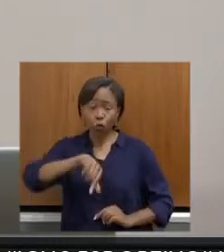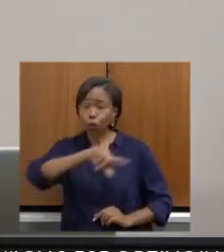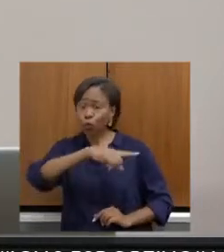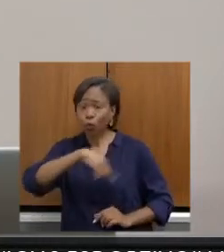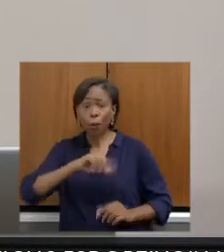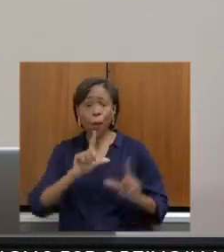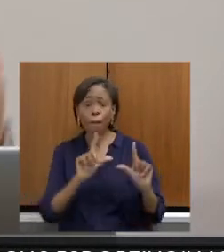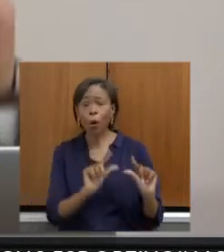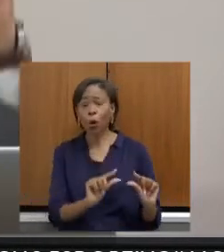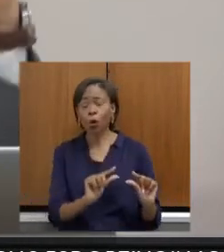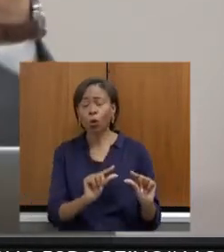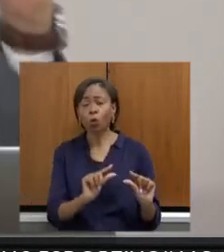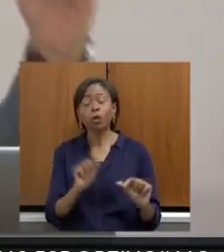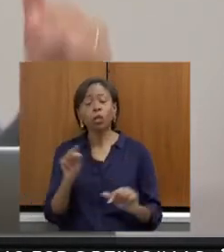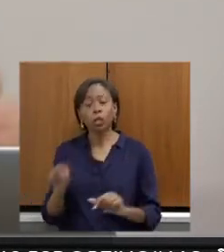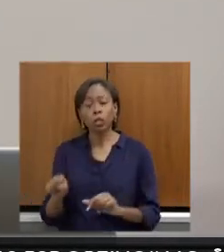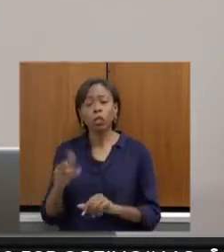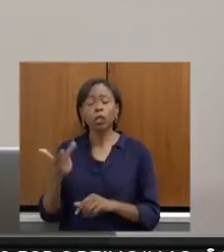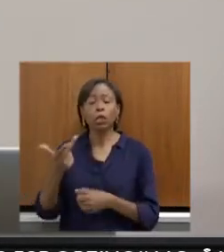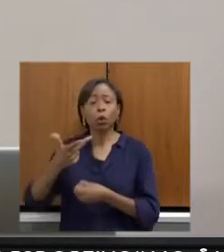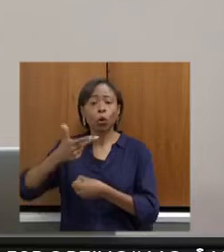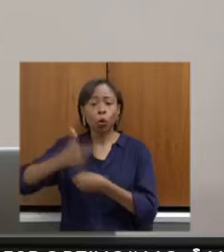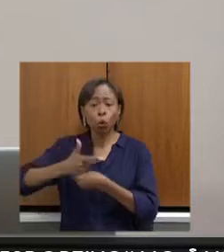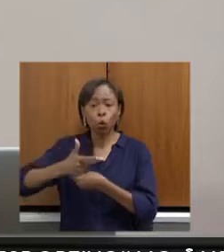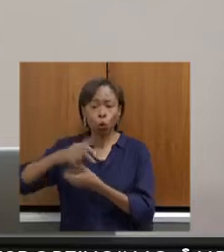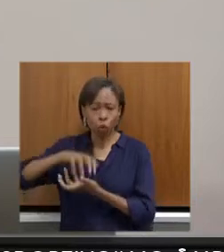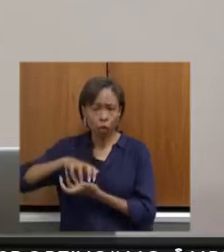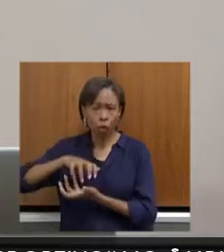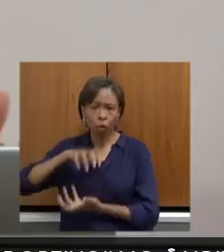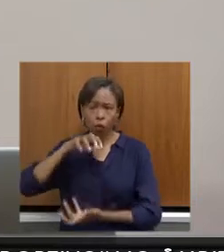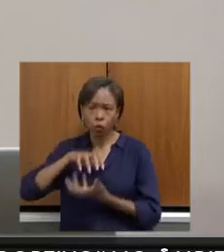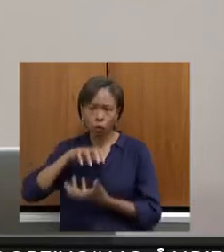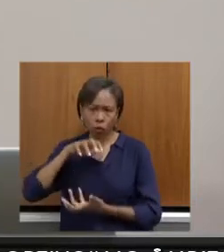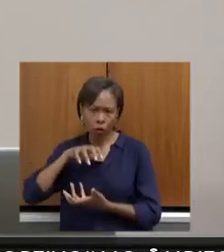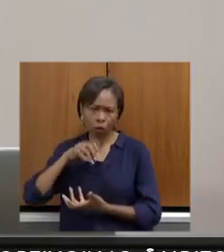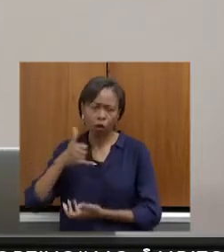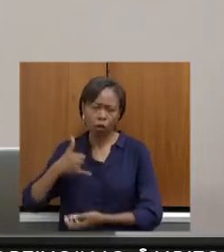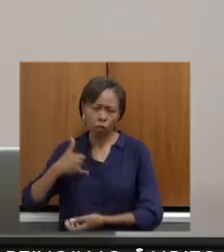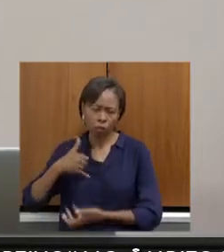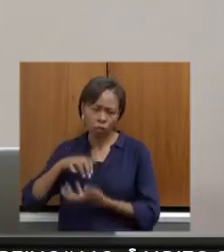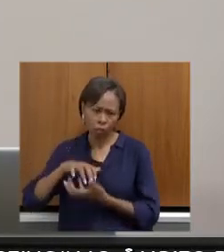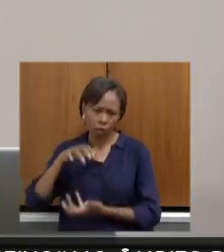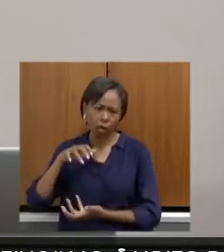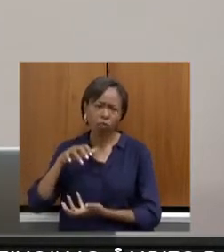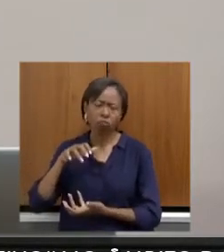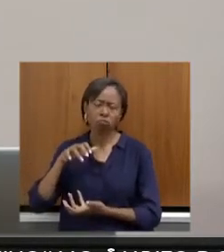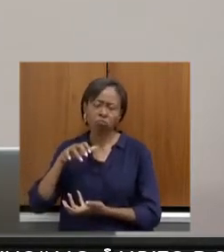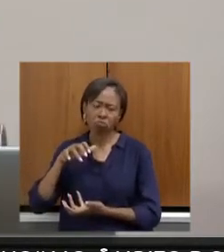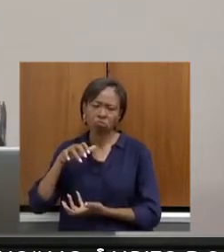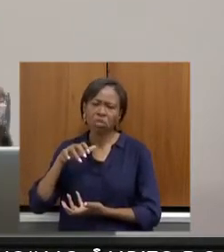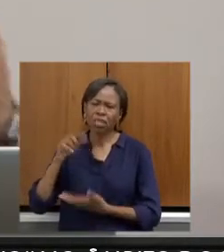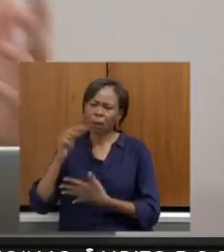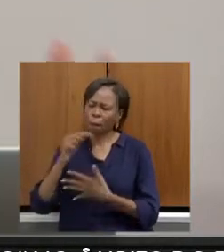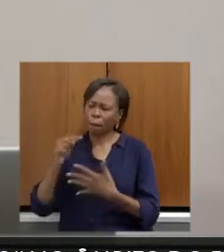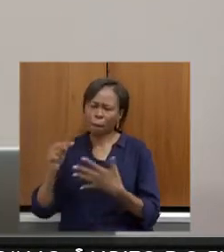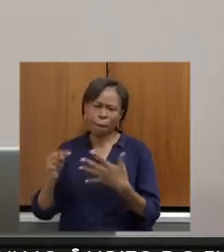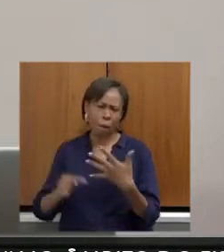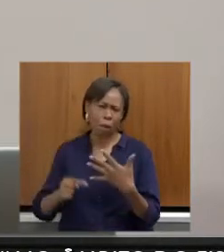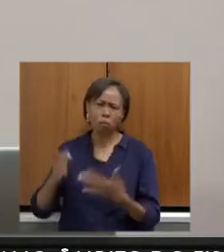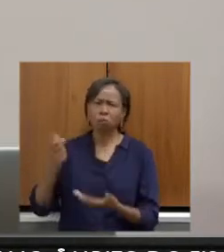E os idosos que já estão no outro nível, eu acho que aí são vários fatores que vão ajudar. Já podem estar